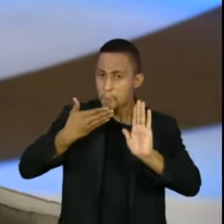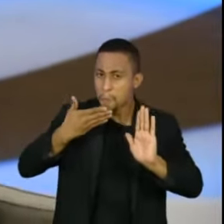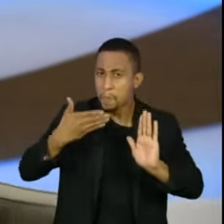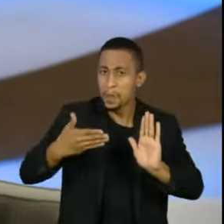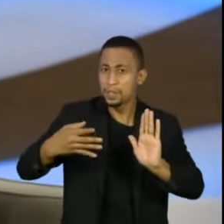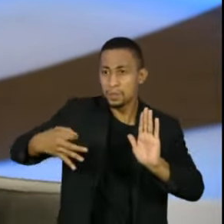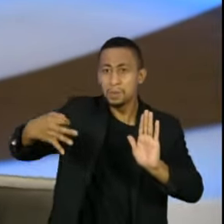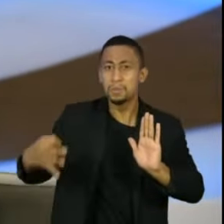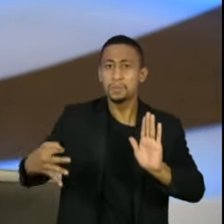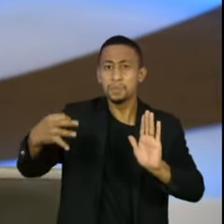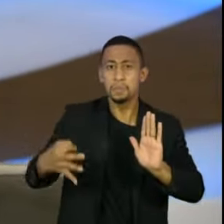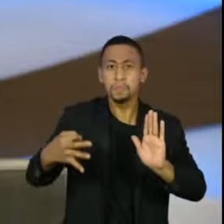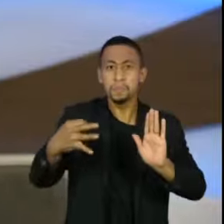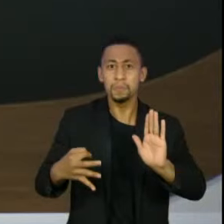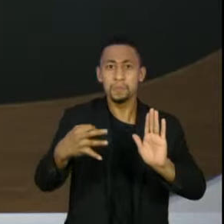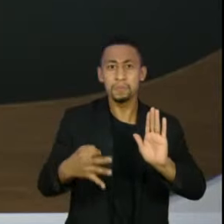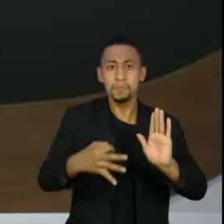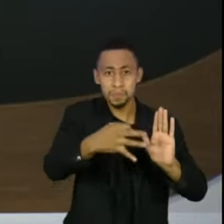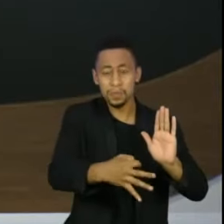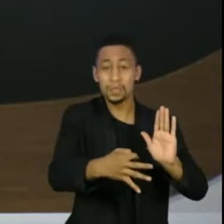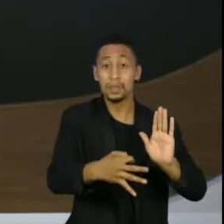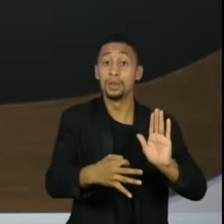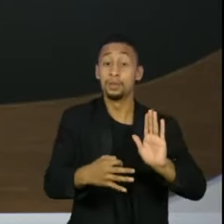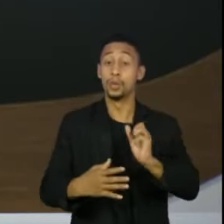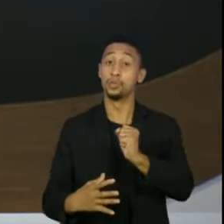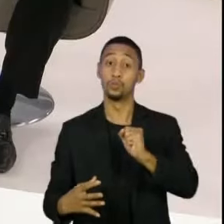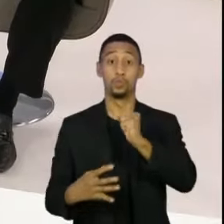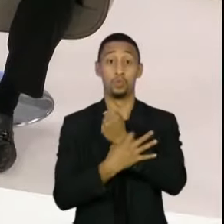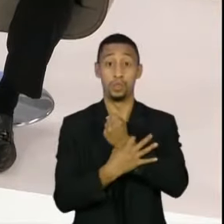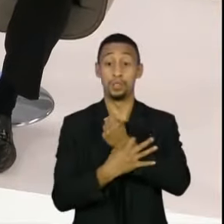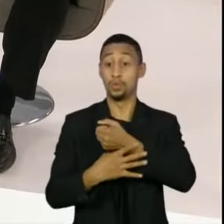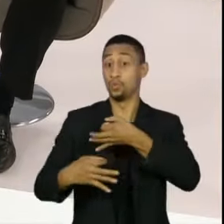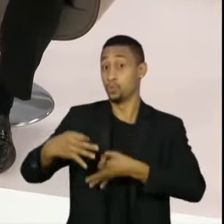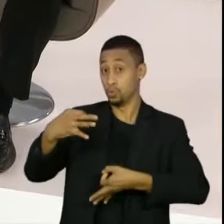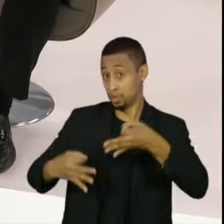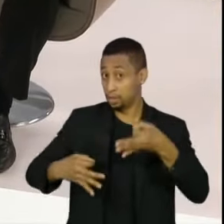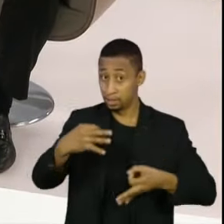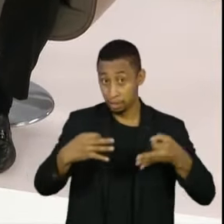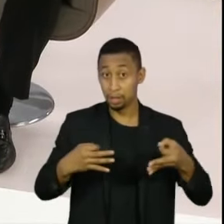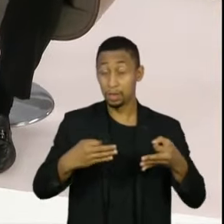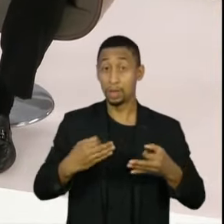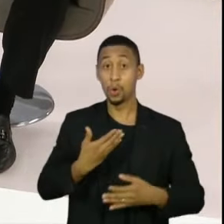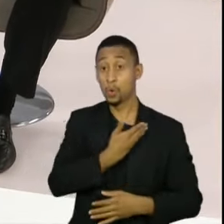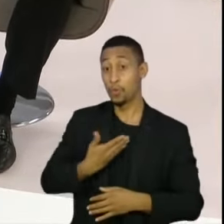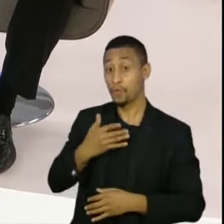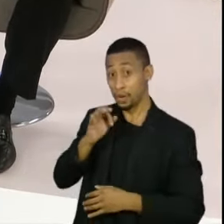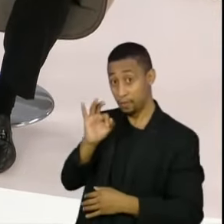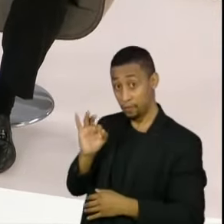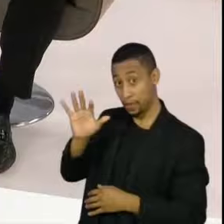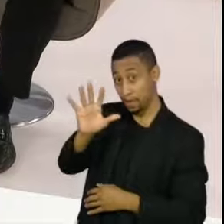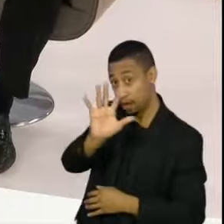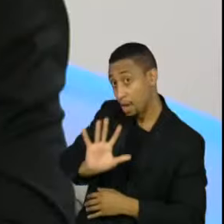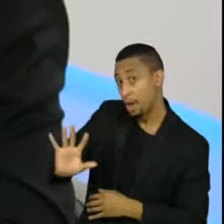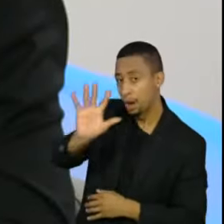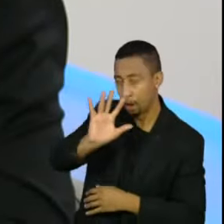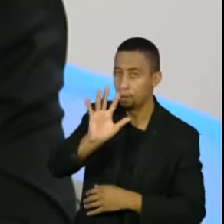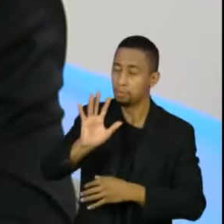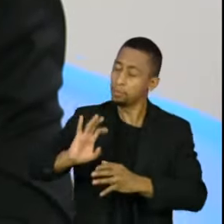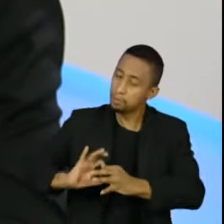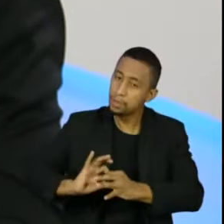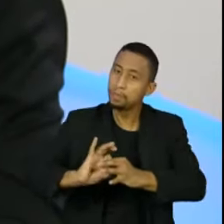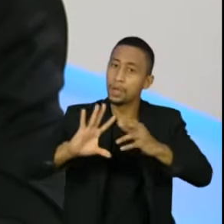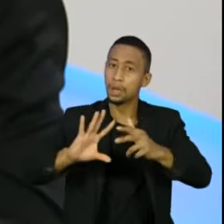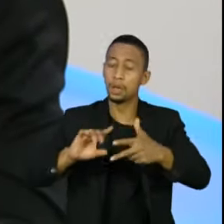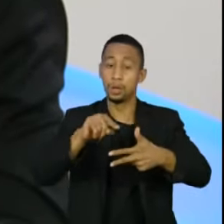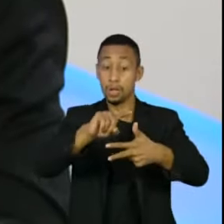termos uma resposta legislativa para conferir segurança jurídica ao governo federal, para que autorize o poder executivo a